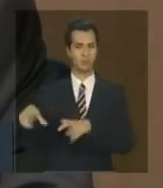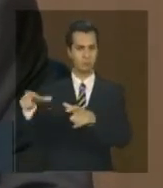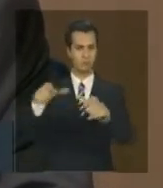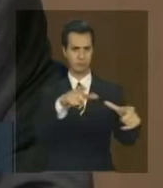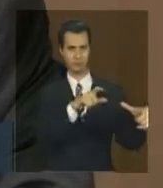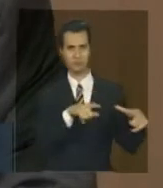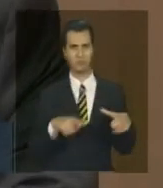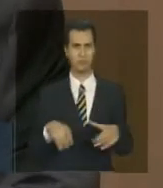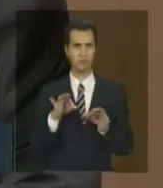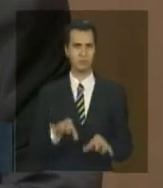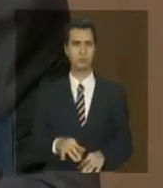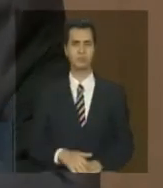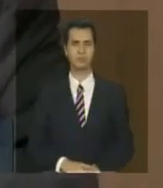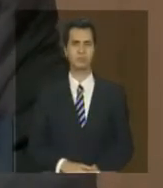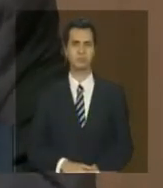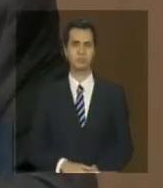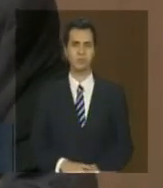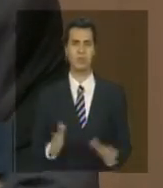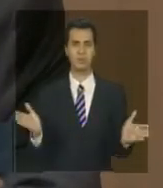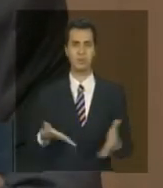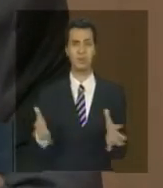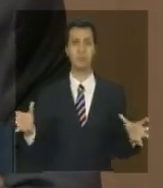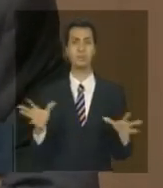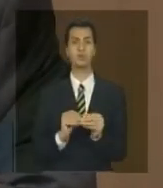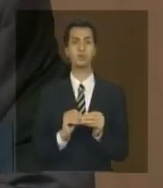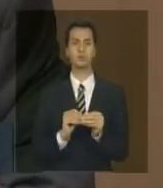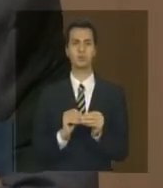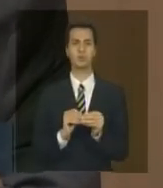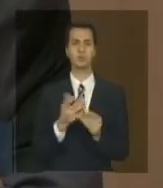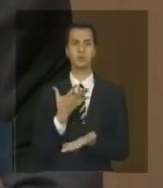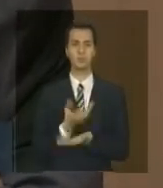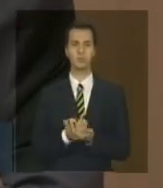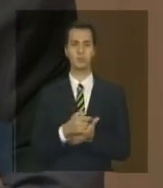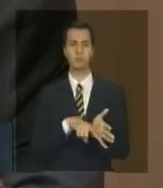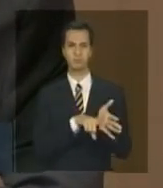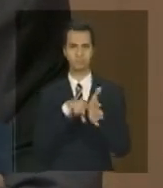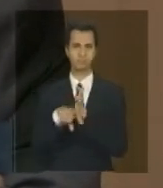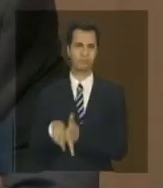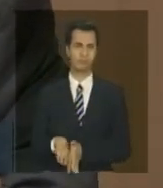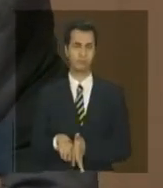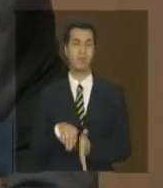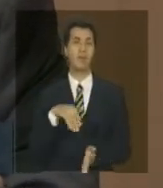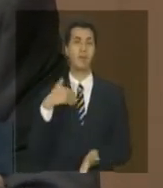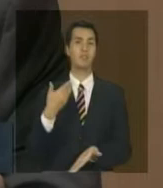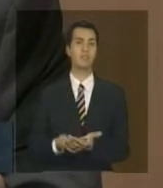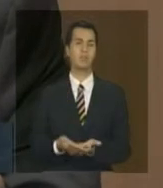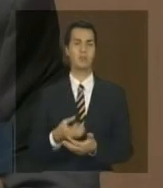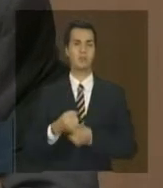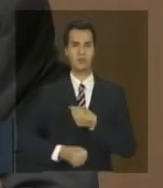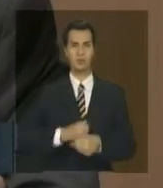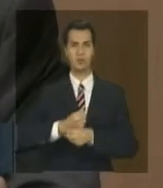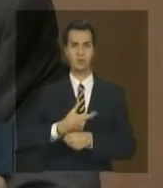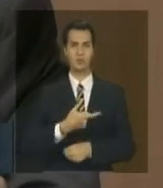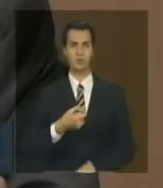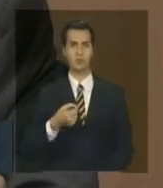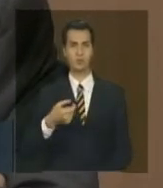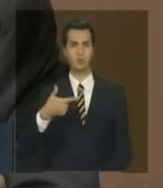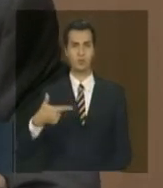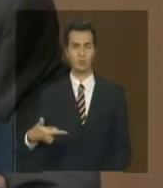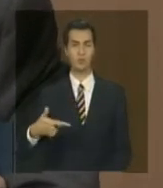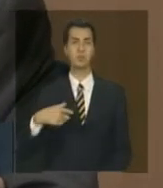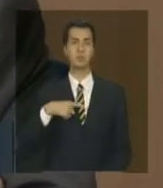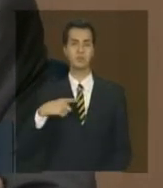aqui está o resumo dos dados então até 2002 havia uma taxa acumulada de